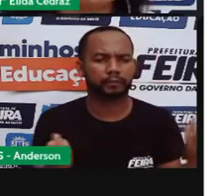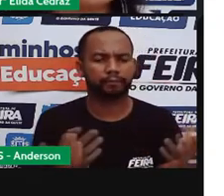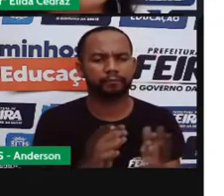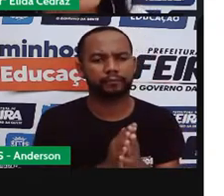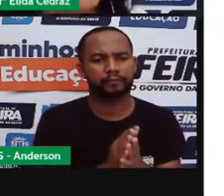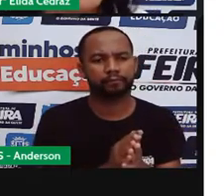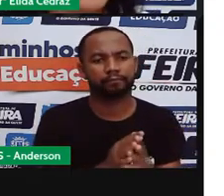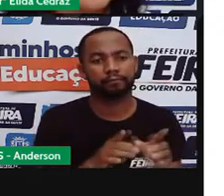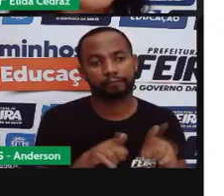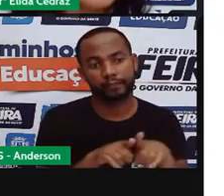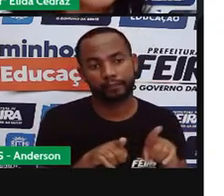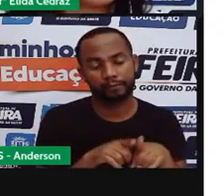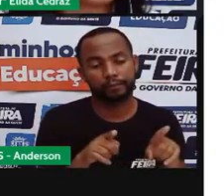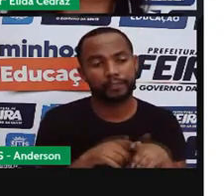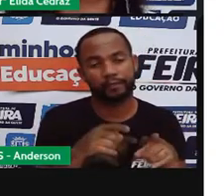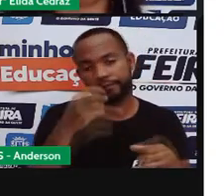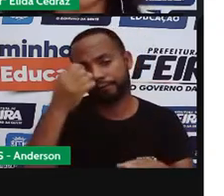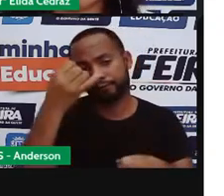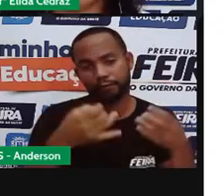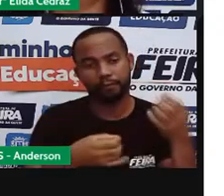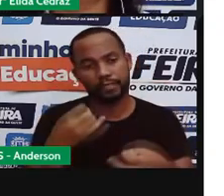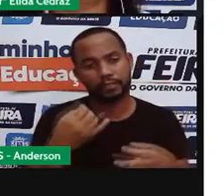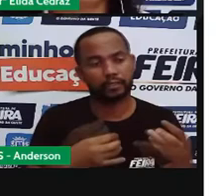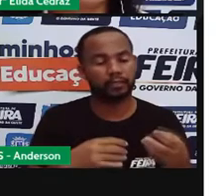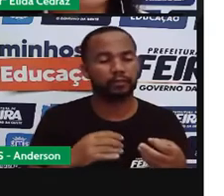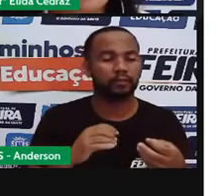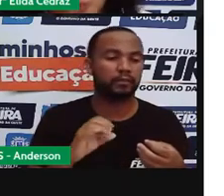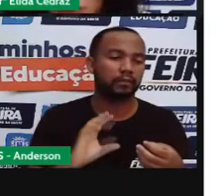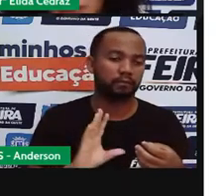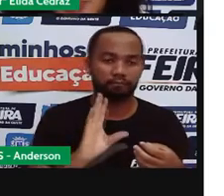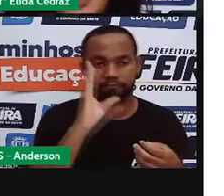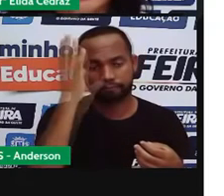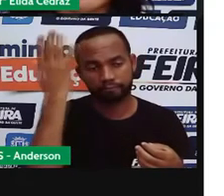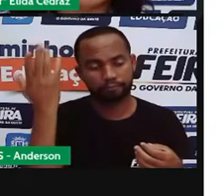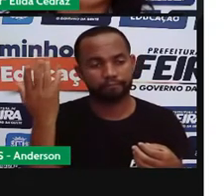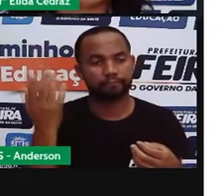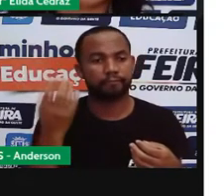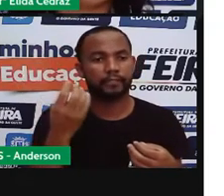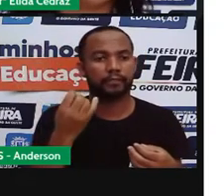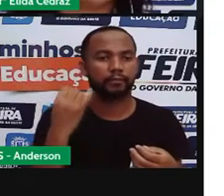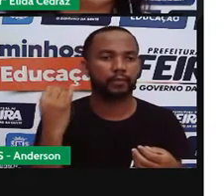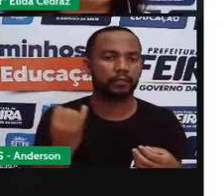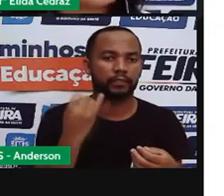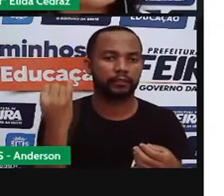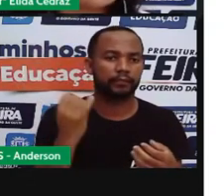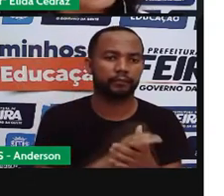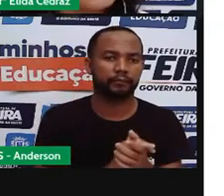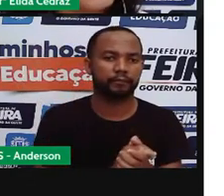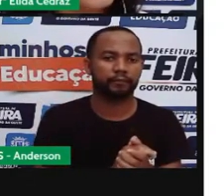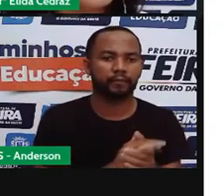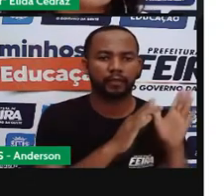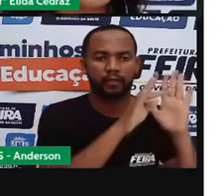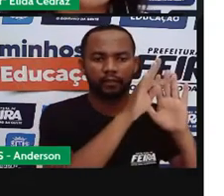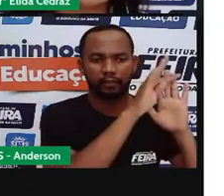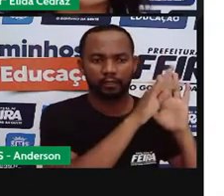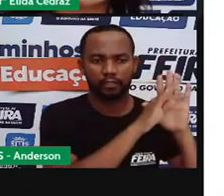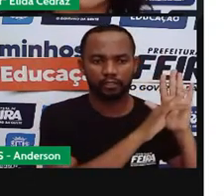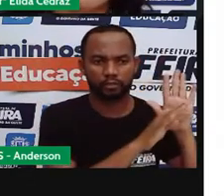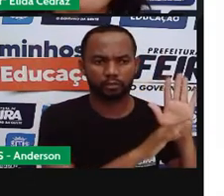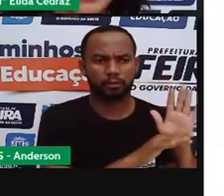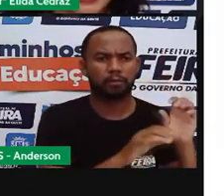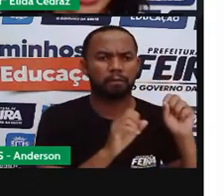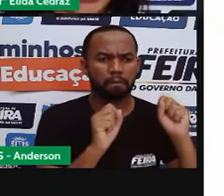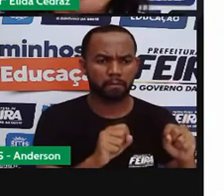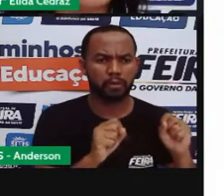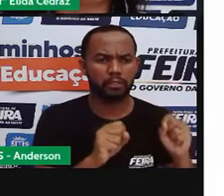ou sofreu aquela ação que está sendo noticiada. os textos jornalísticos podem ser